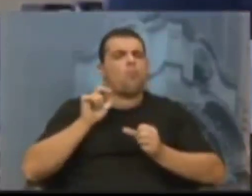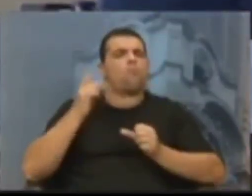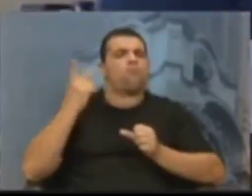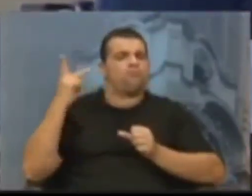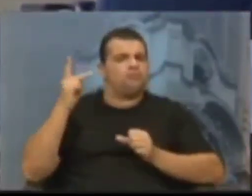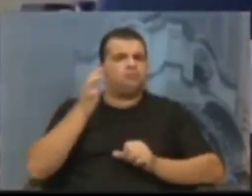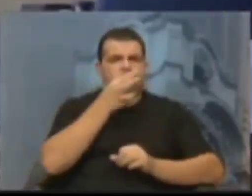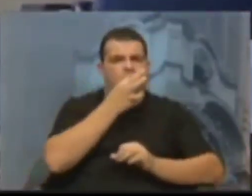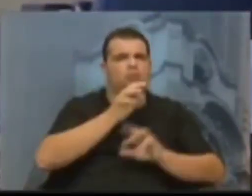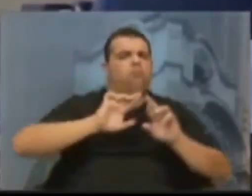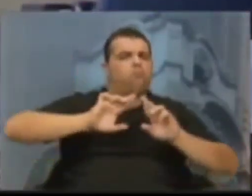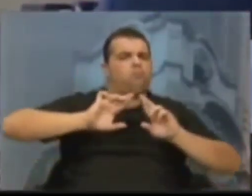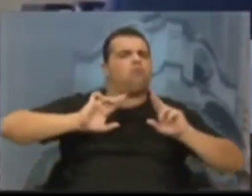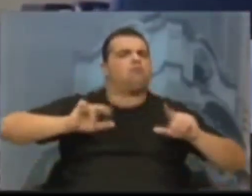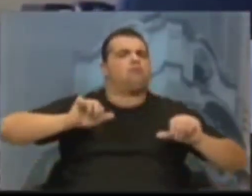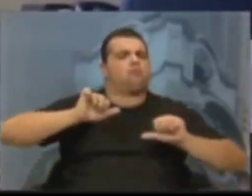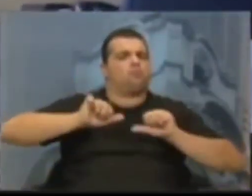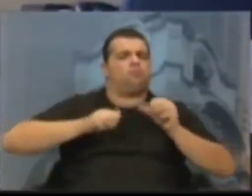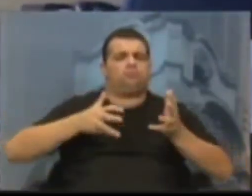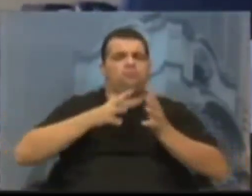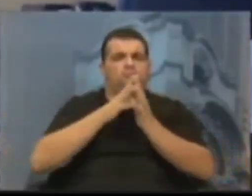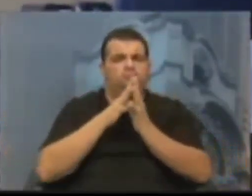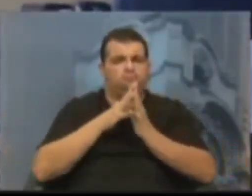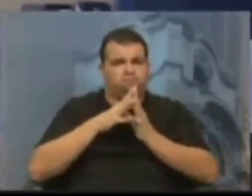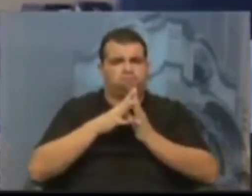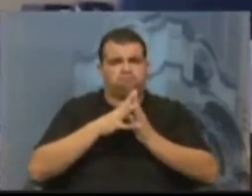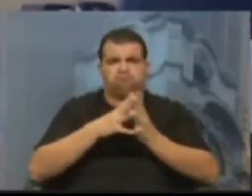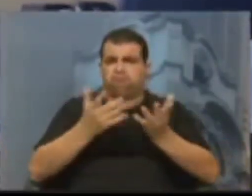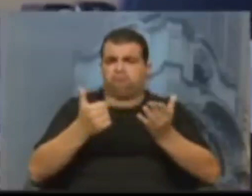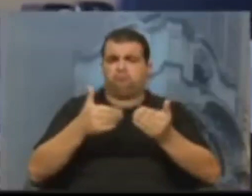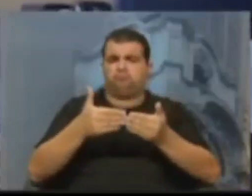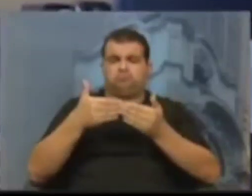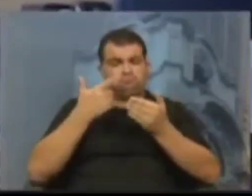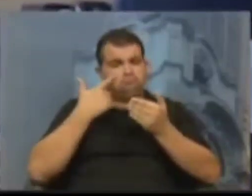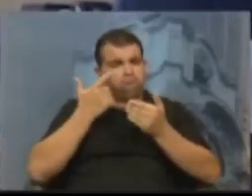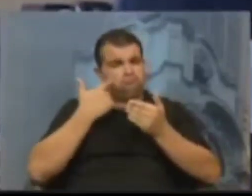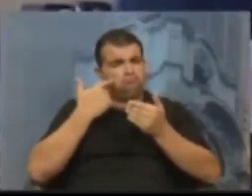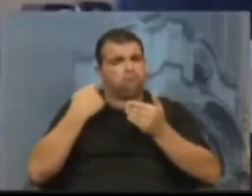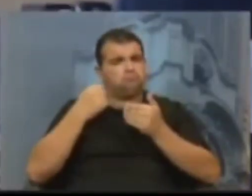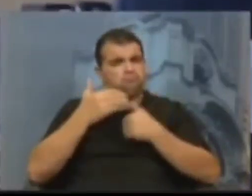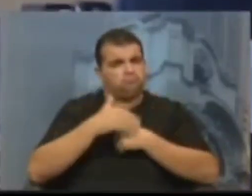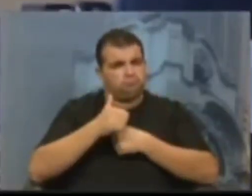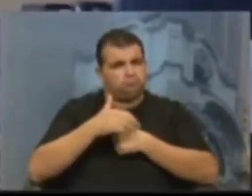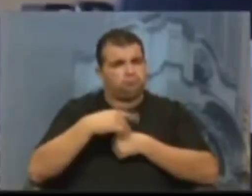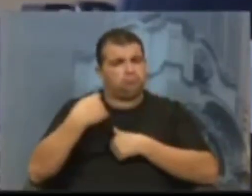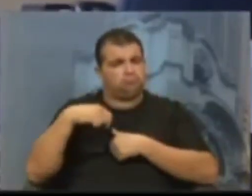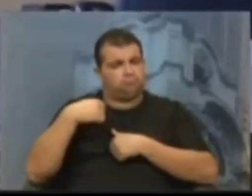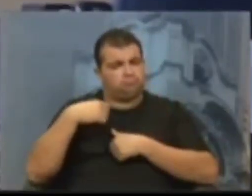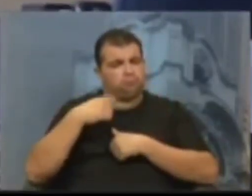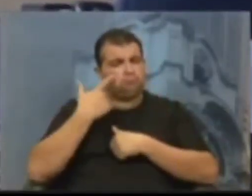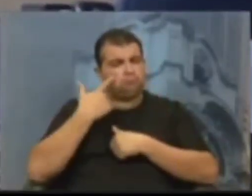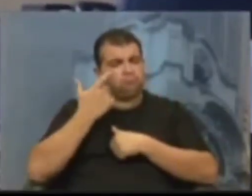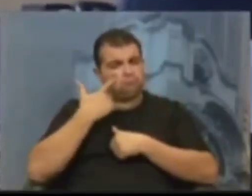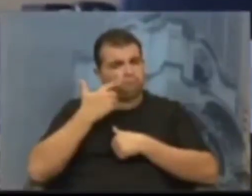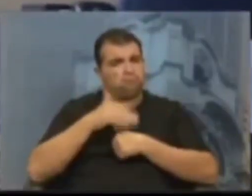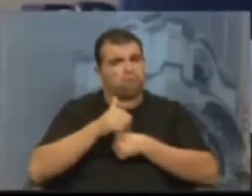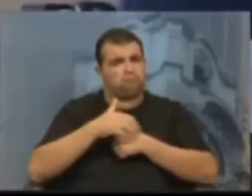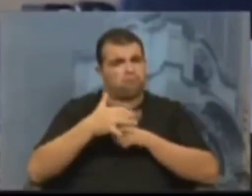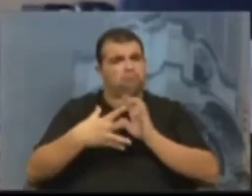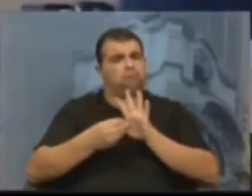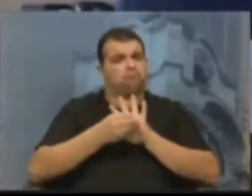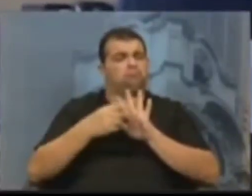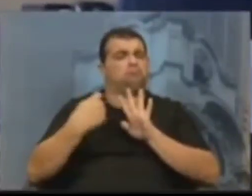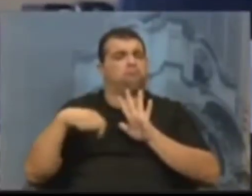entendimento. Então, peço que seja visto com muito carinho, seja visto com muito carinho essa emenda